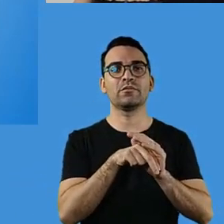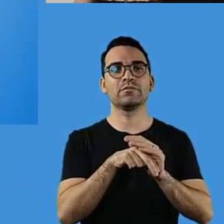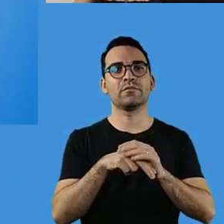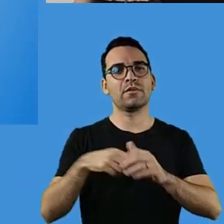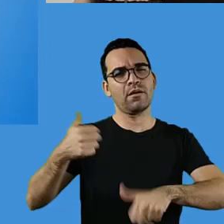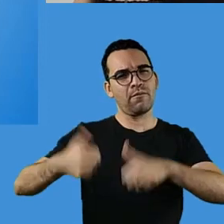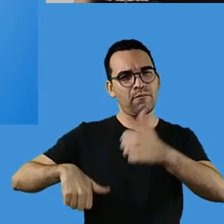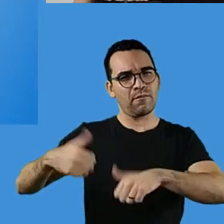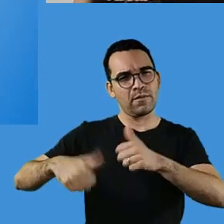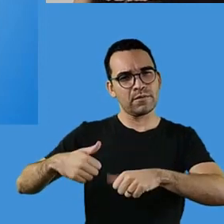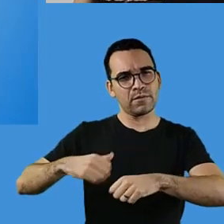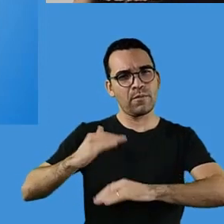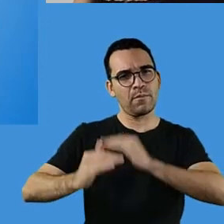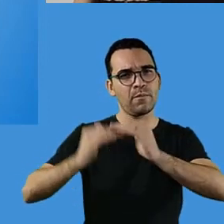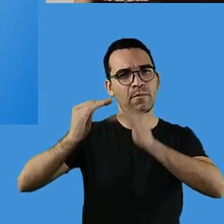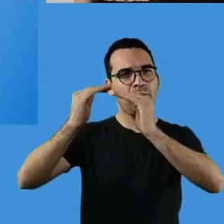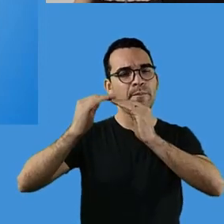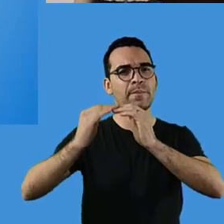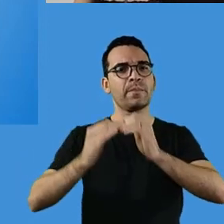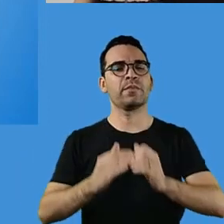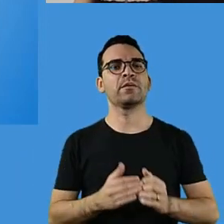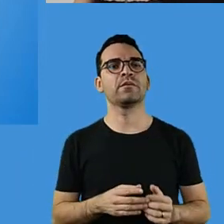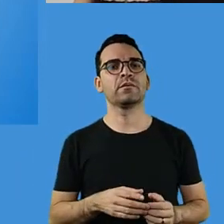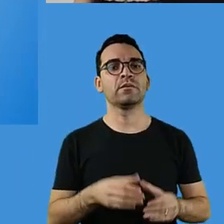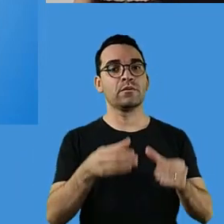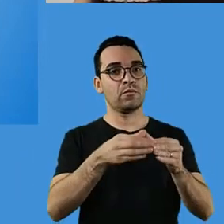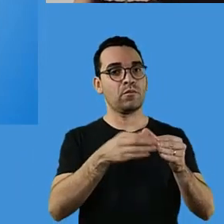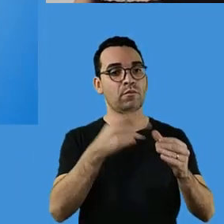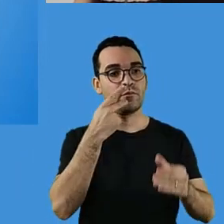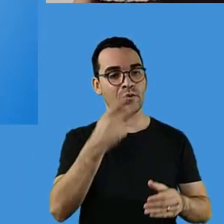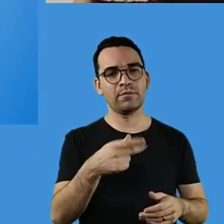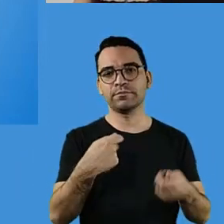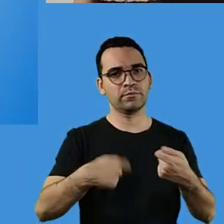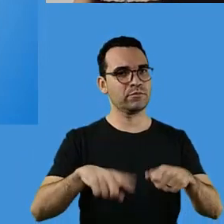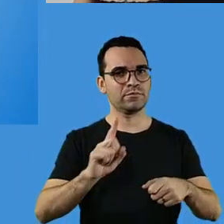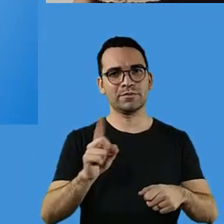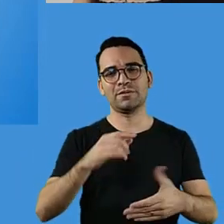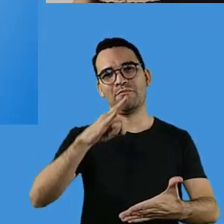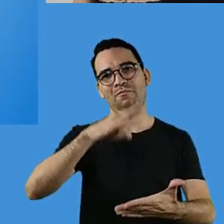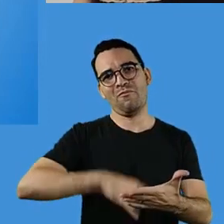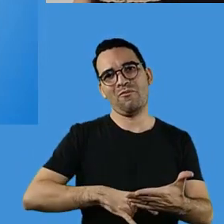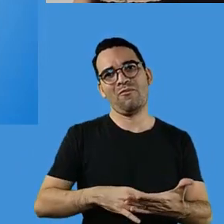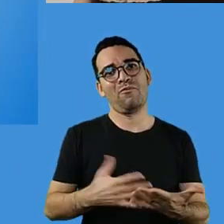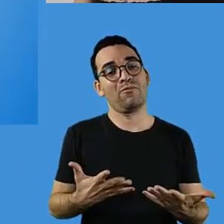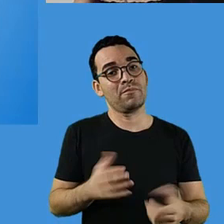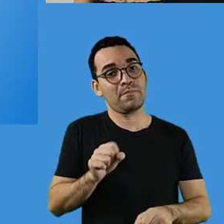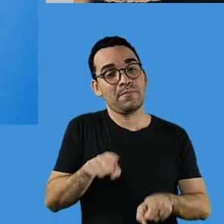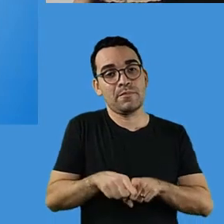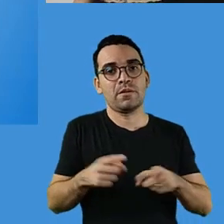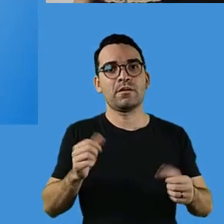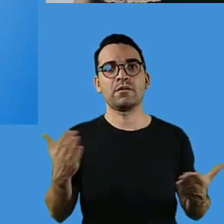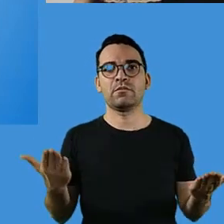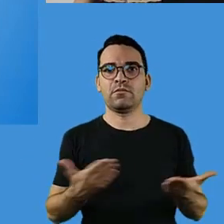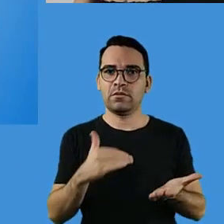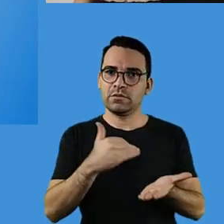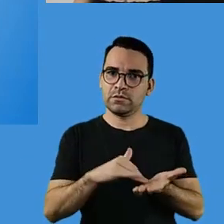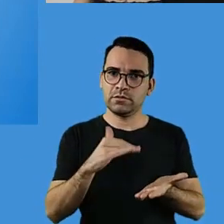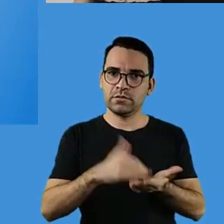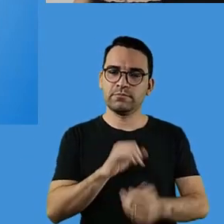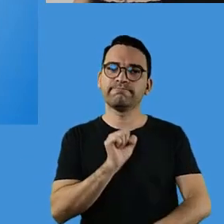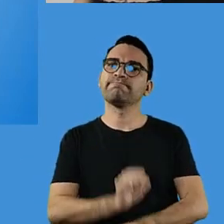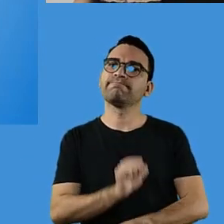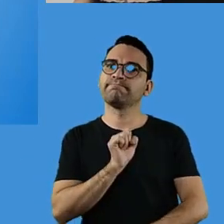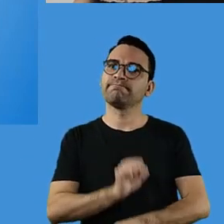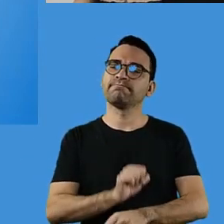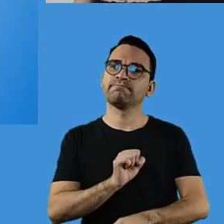dados anteriores, que não houvesse no IDEB, mas a gente está aí aguardando desenrolar disso